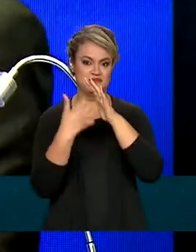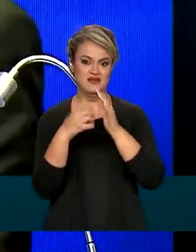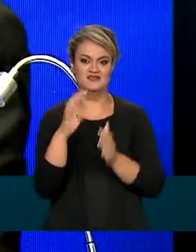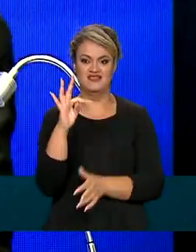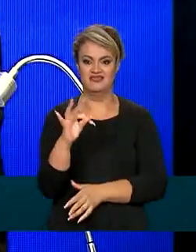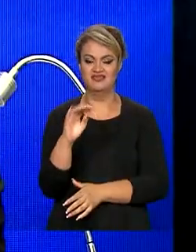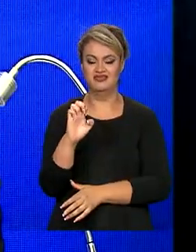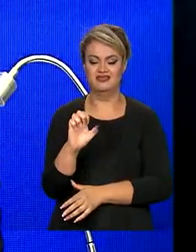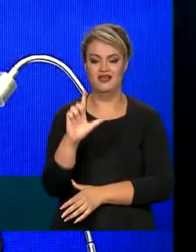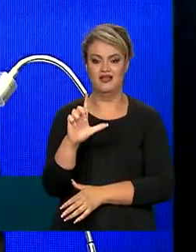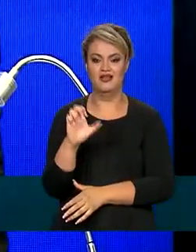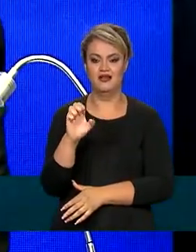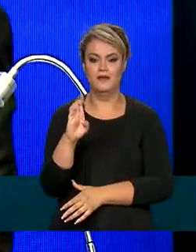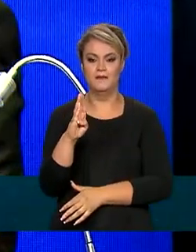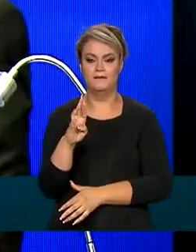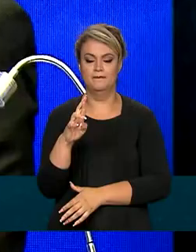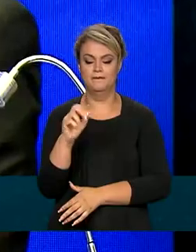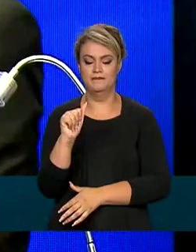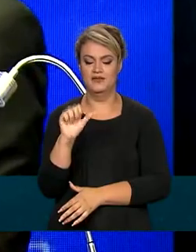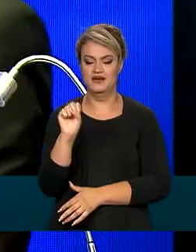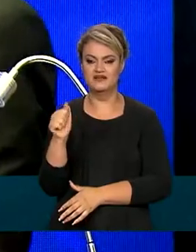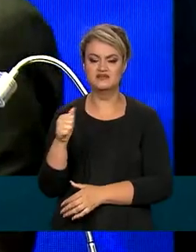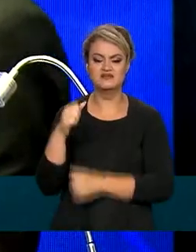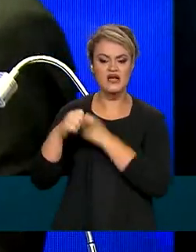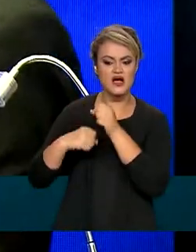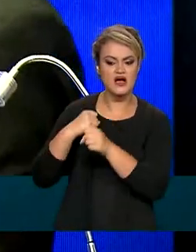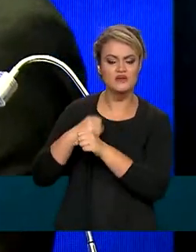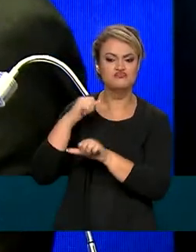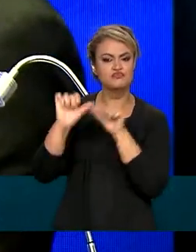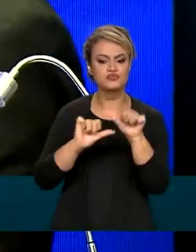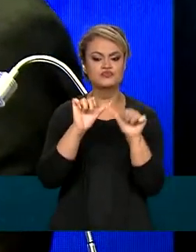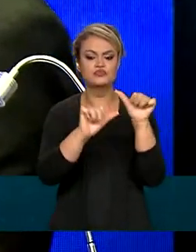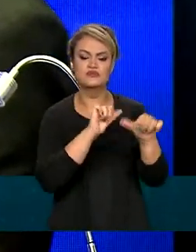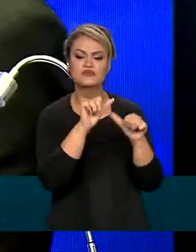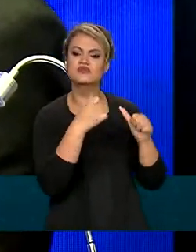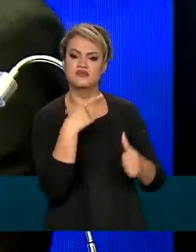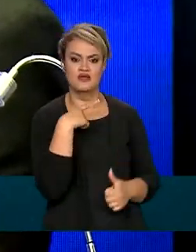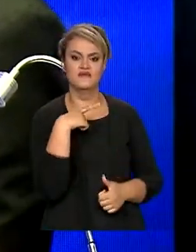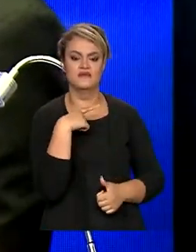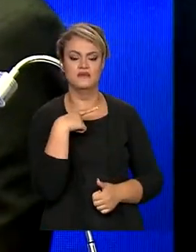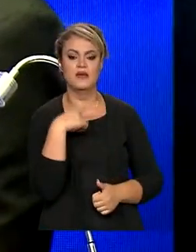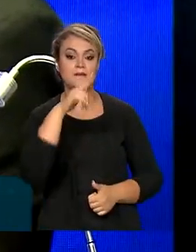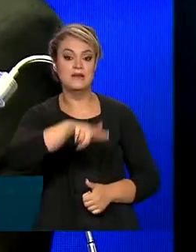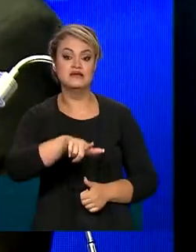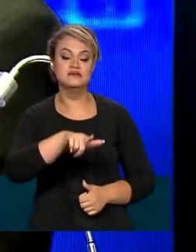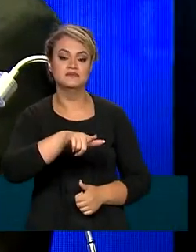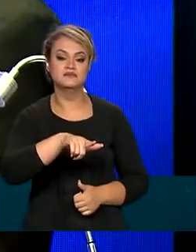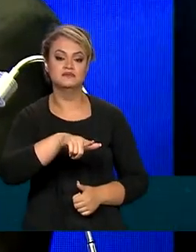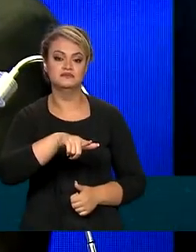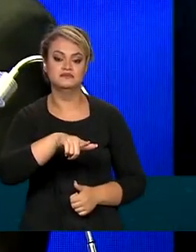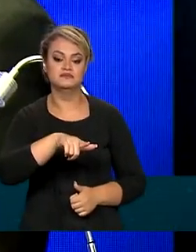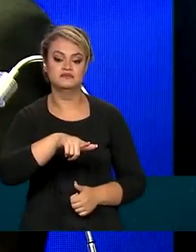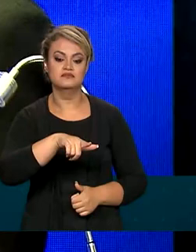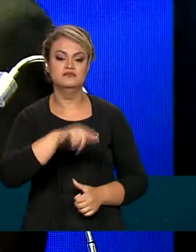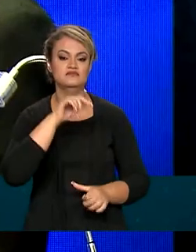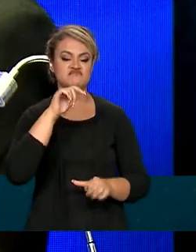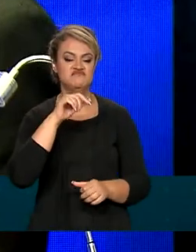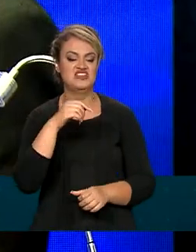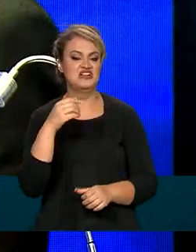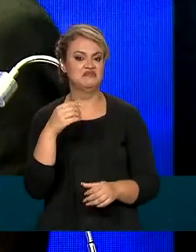transformou ao longo do tempo, mas mais que isso, presidente, ela transforma.